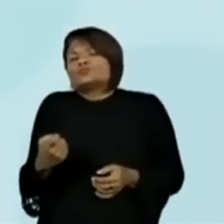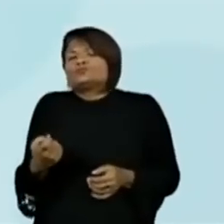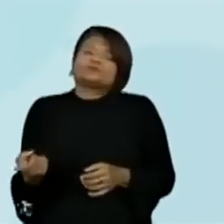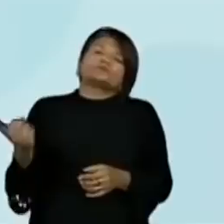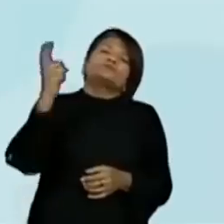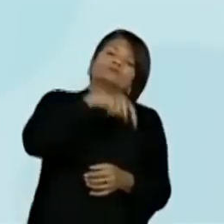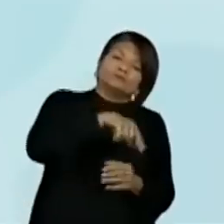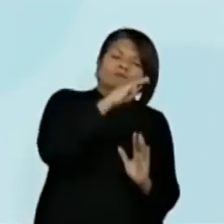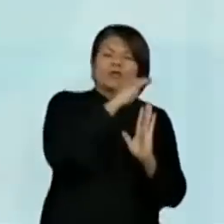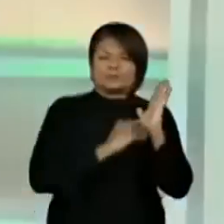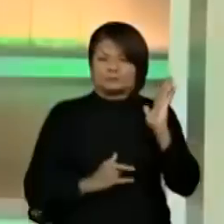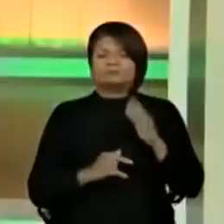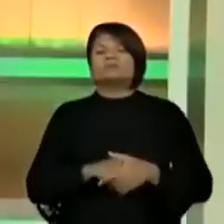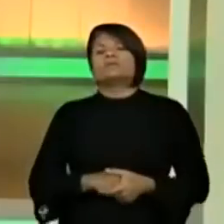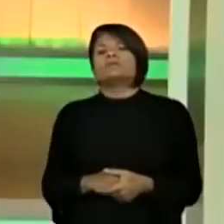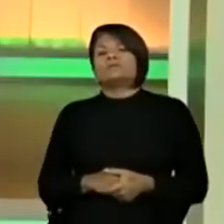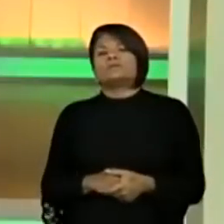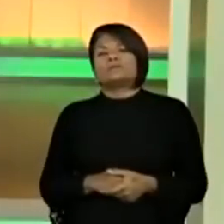Vamos lá? Vamos ler juntos?